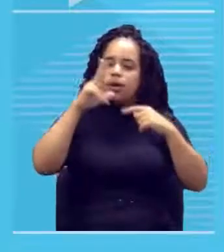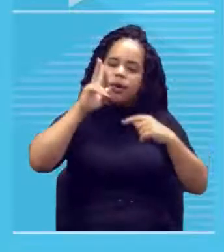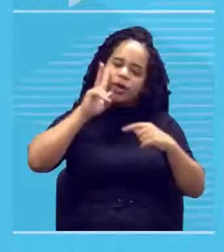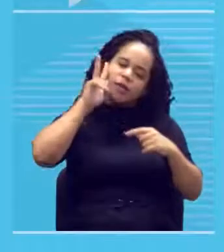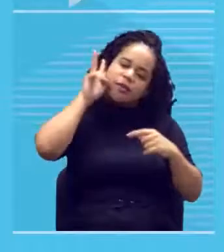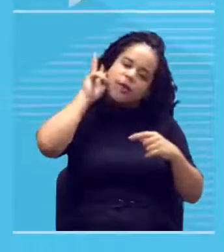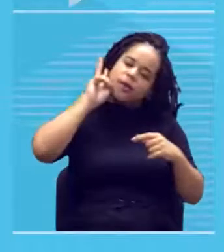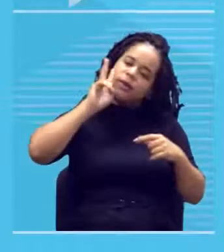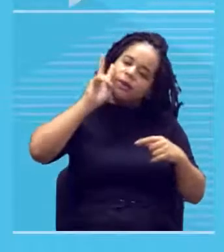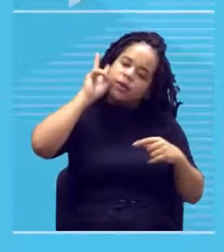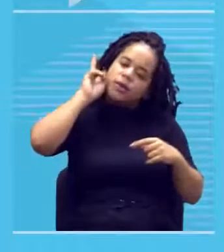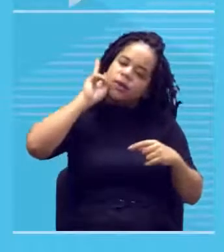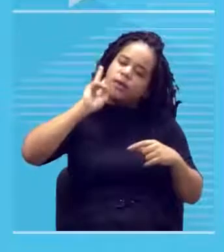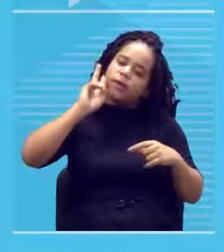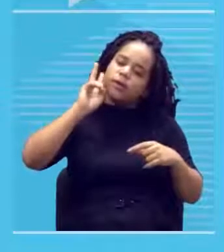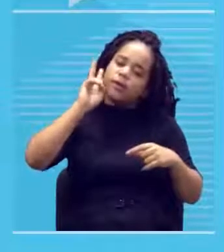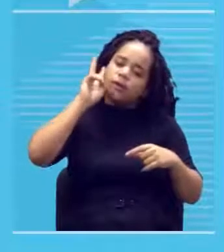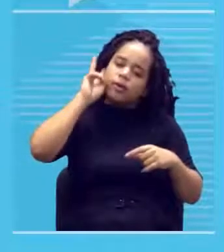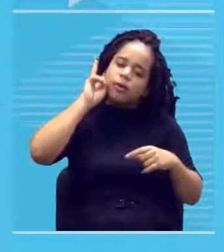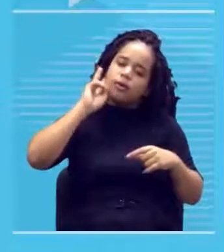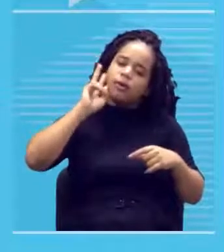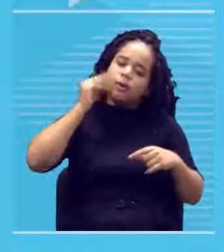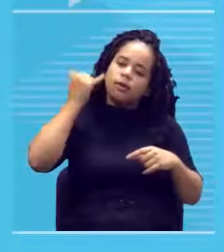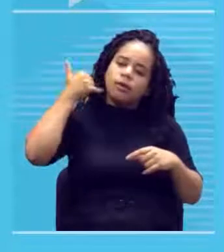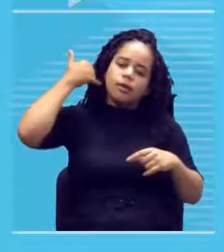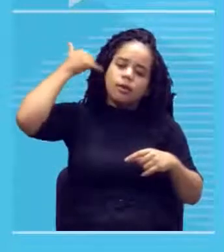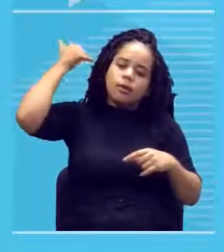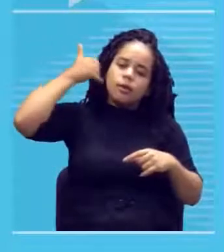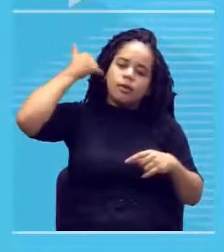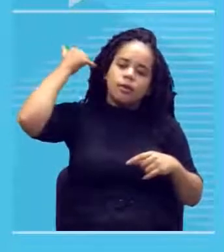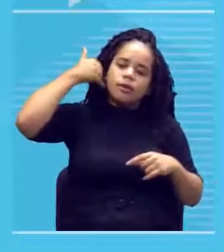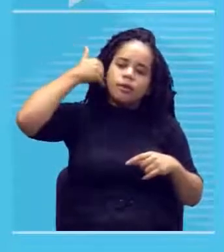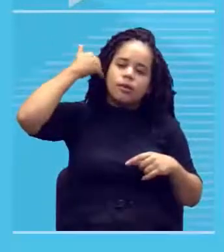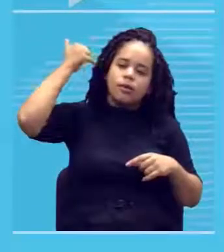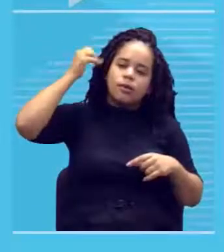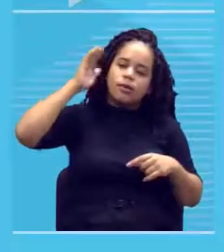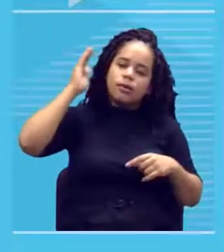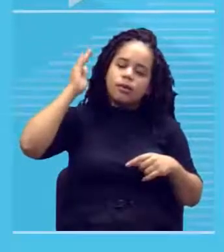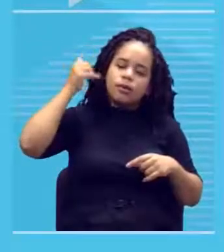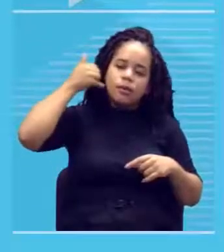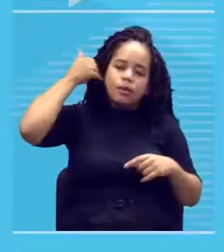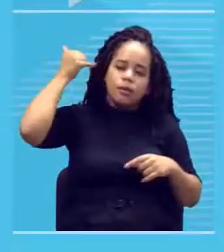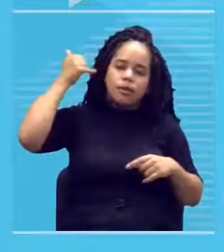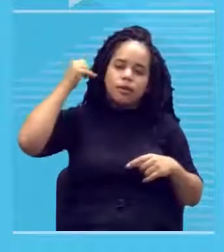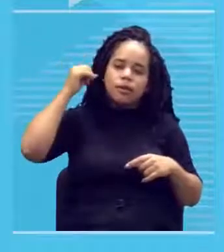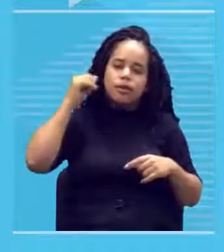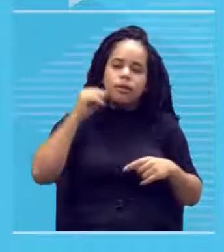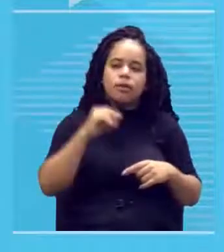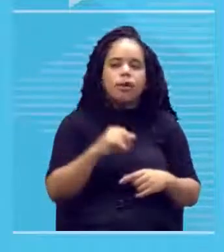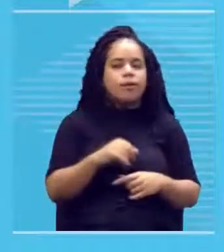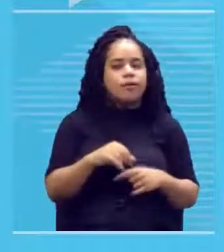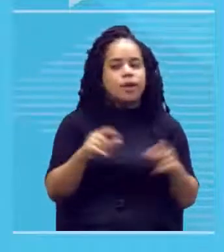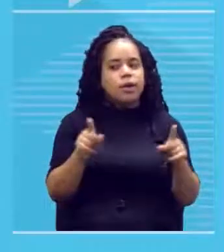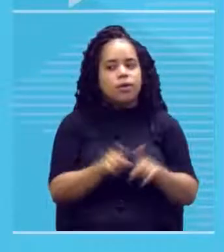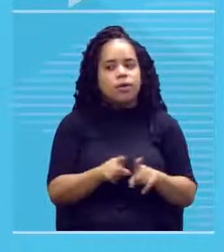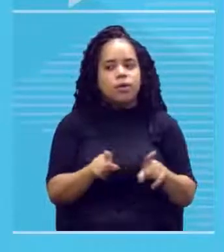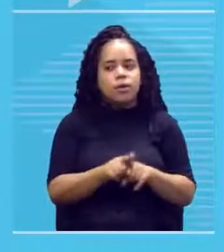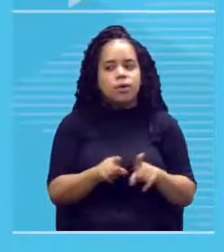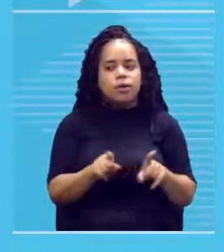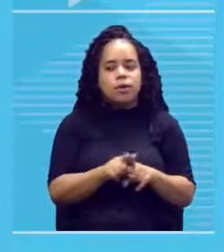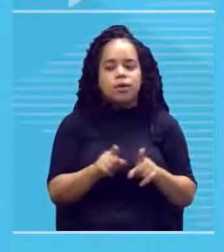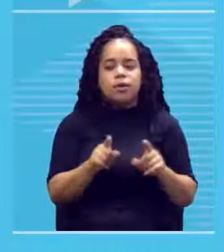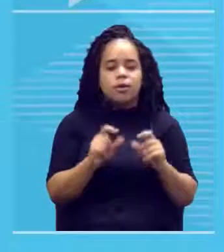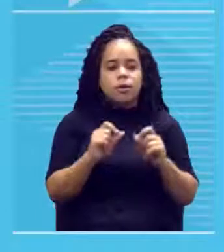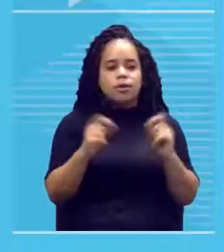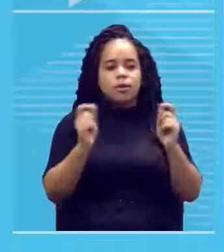depois que ele se internou numa clínica para reabilitação psicológica,